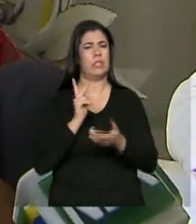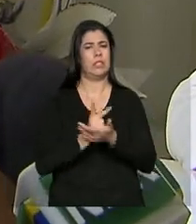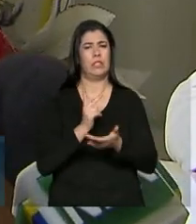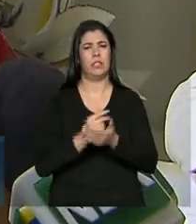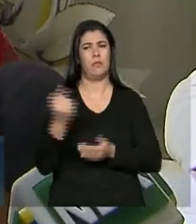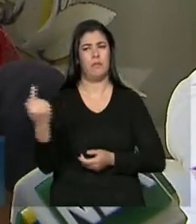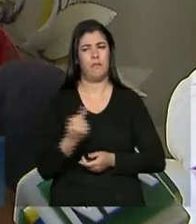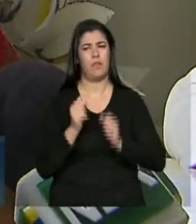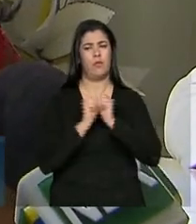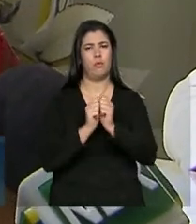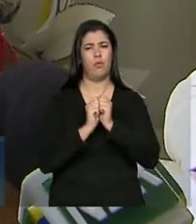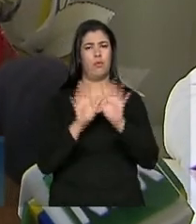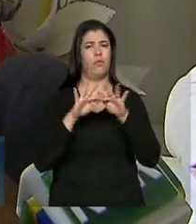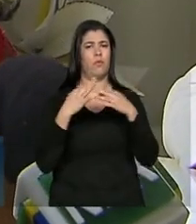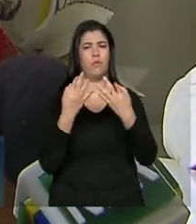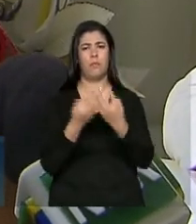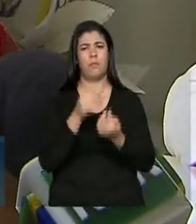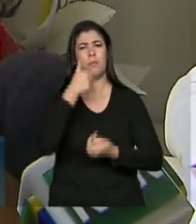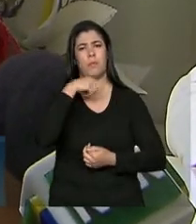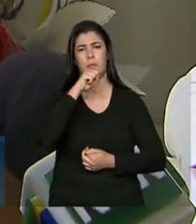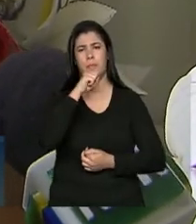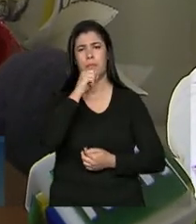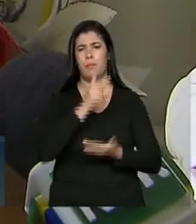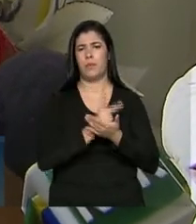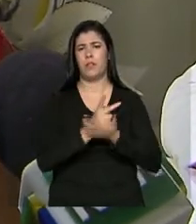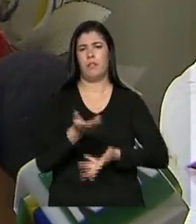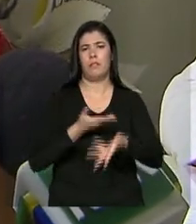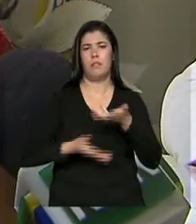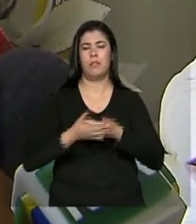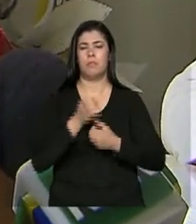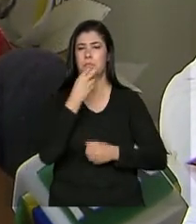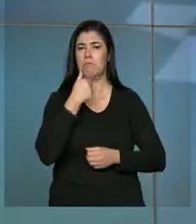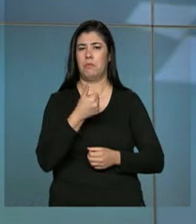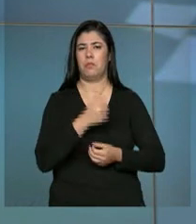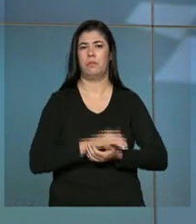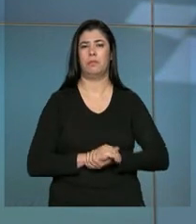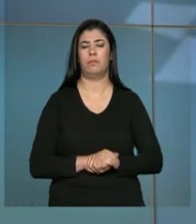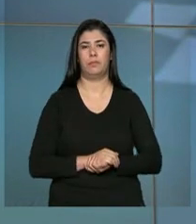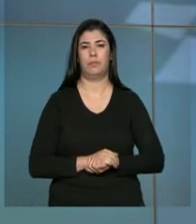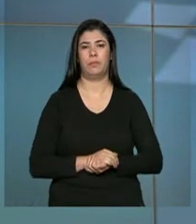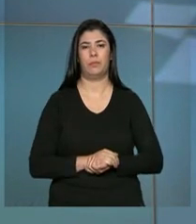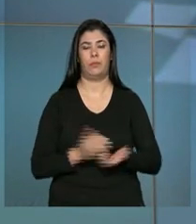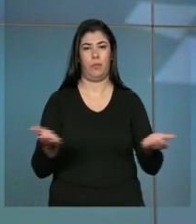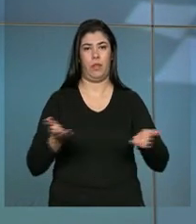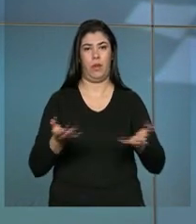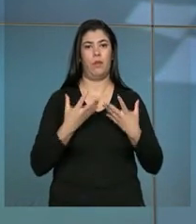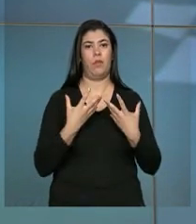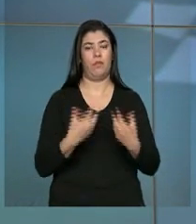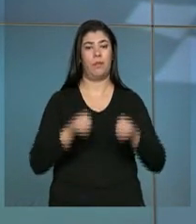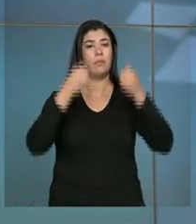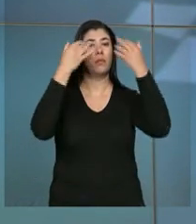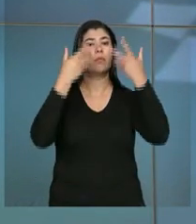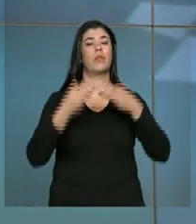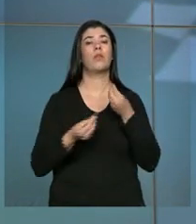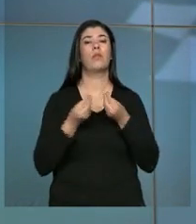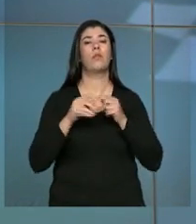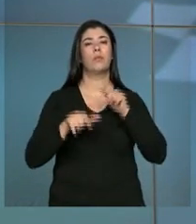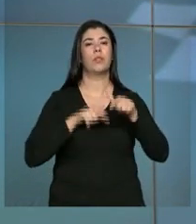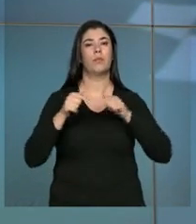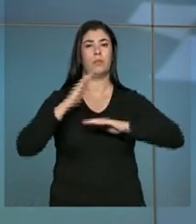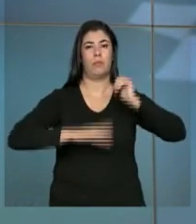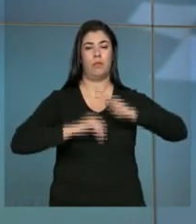venho, trago ele, trago minha mãe, todo mundo é sempre atendido aqui, muito bem. Agora vamos falar sobre o trabalho dos